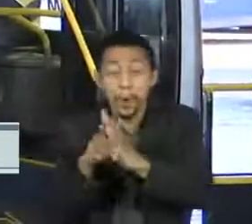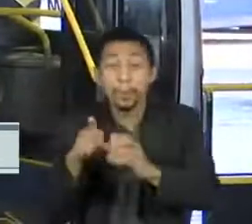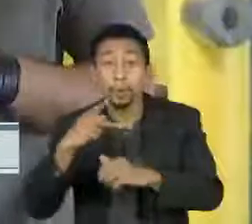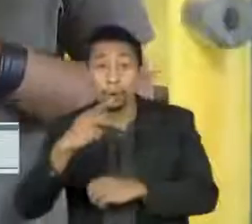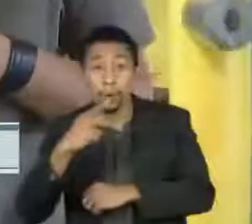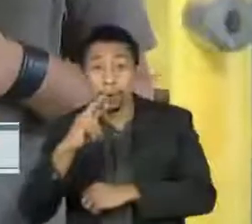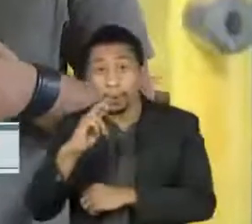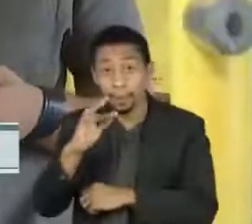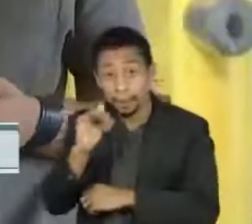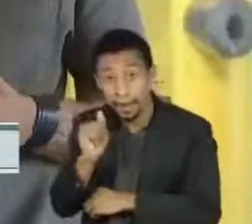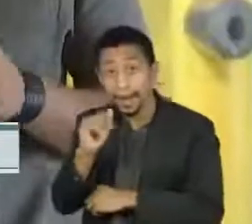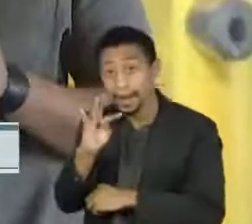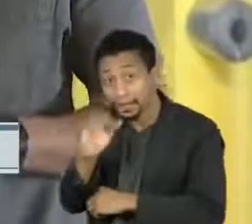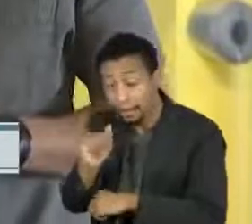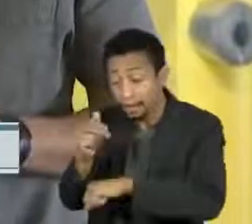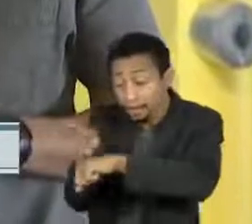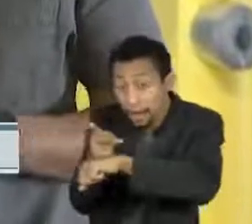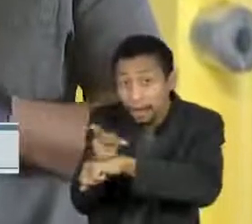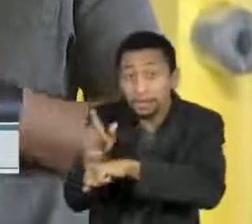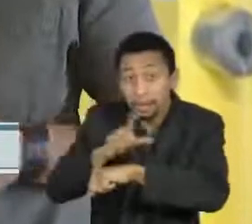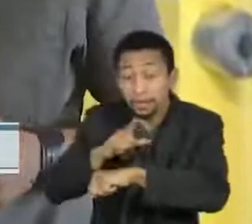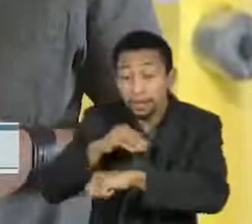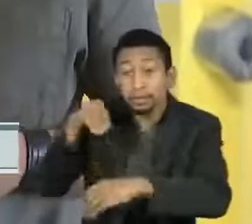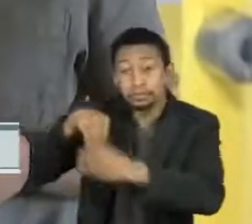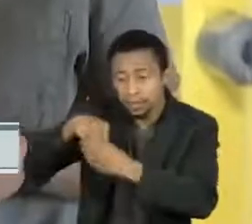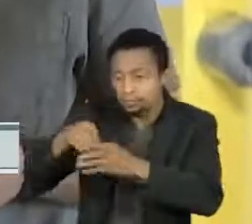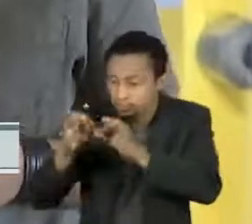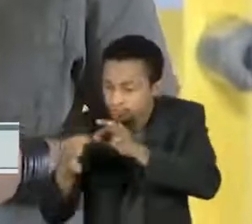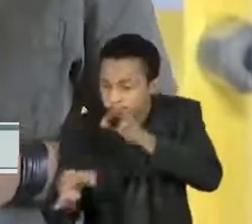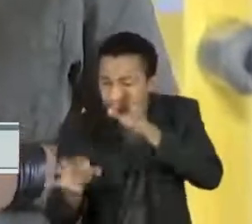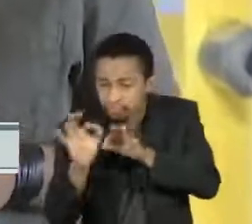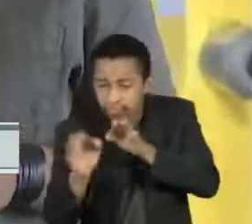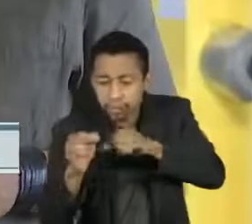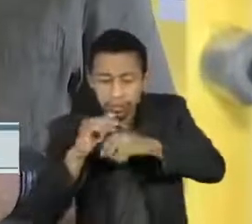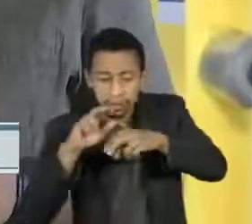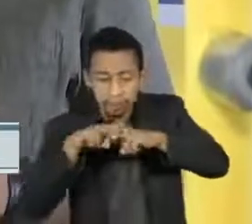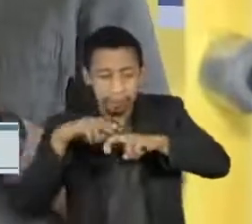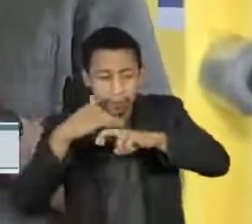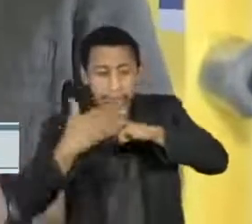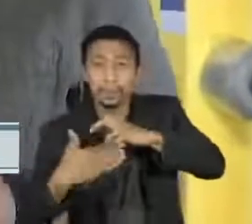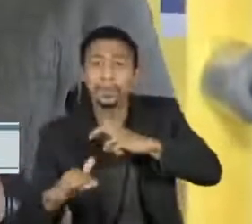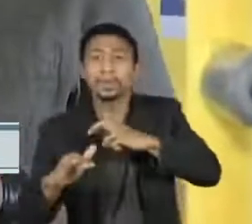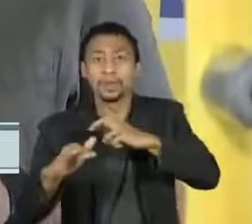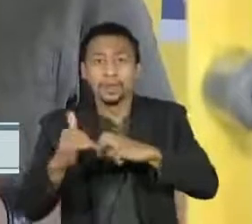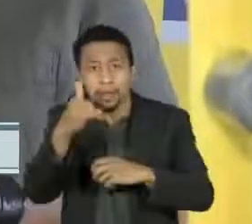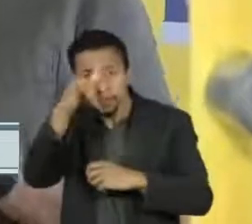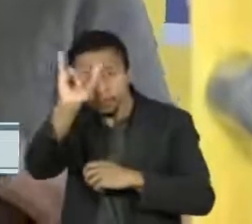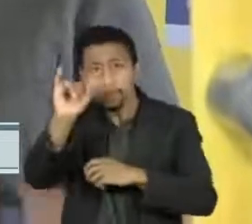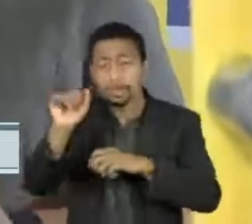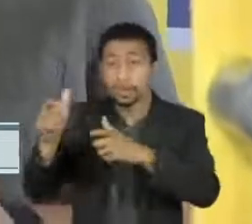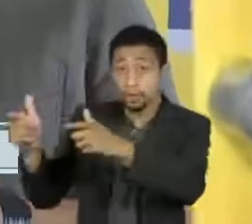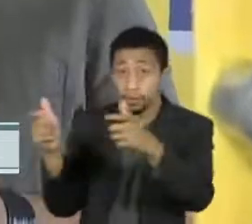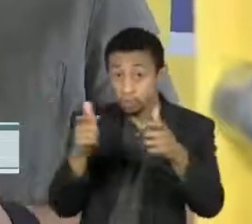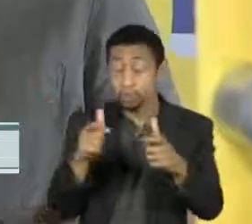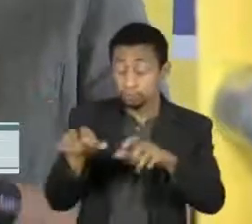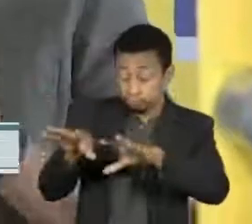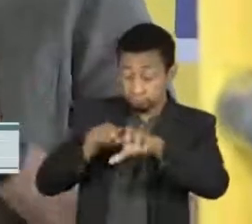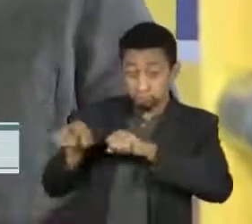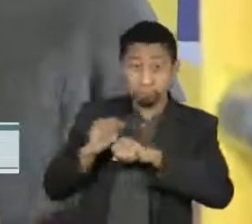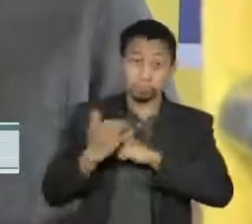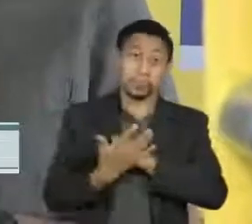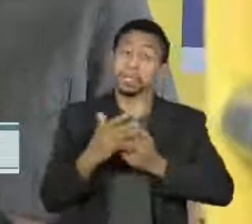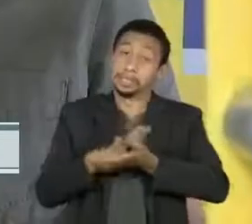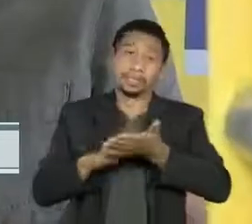Com isso, um efeito elétrico repele o vírus e faz com que ele não consiga se fixar nas áreas revestidas. Até o final de